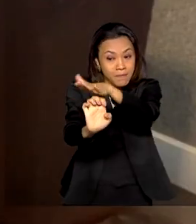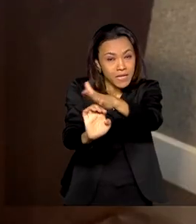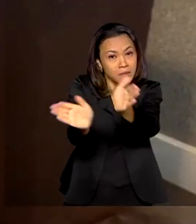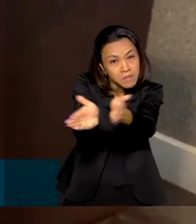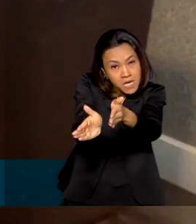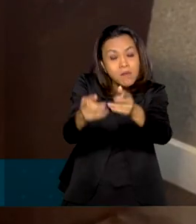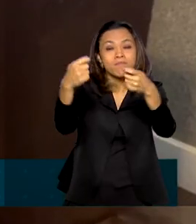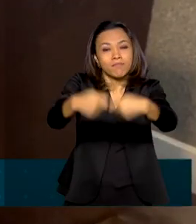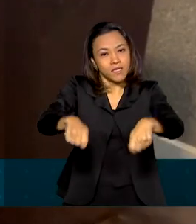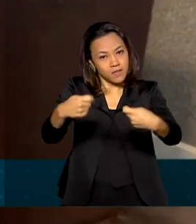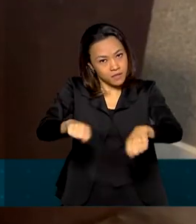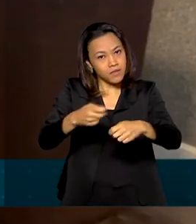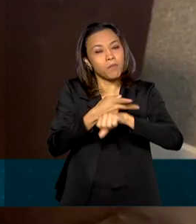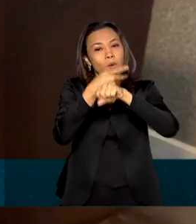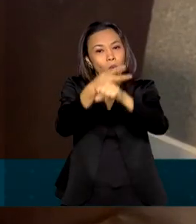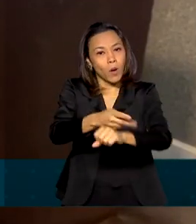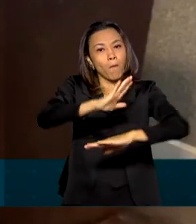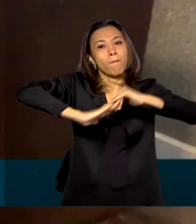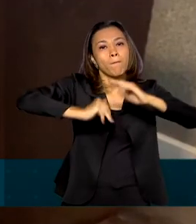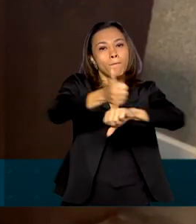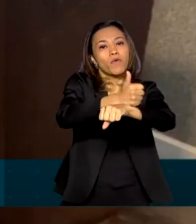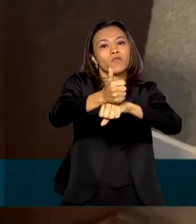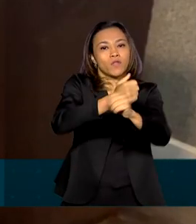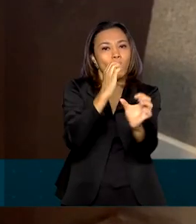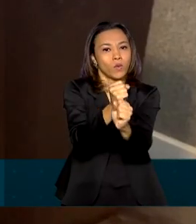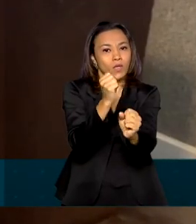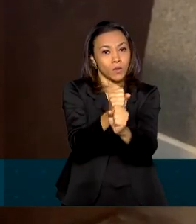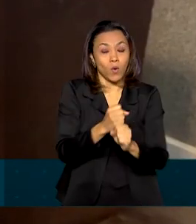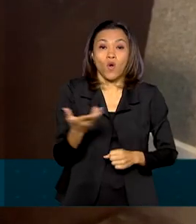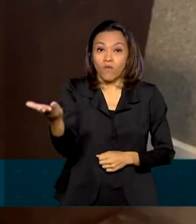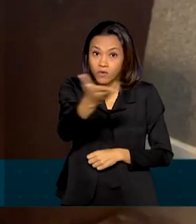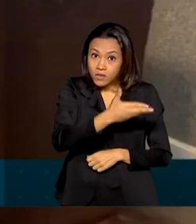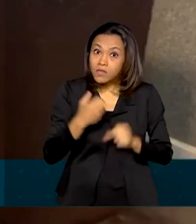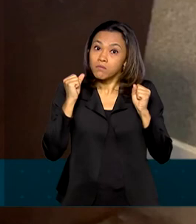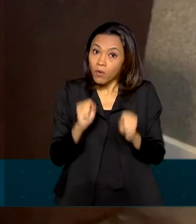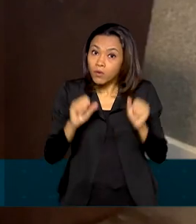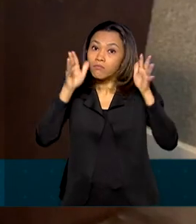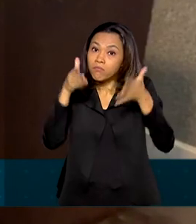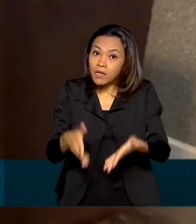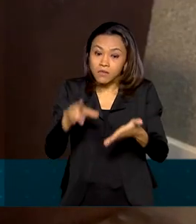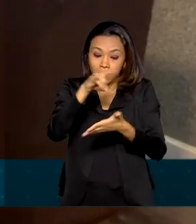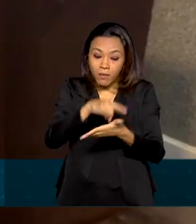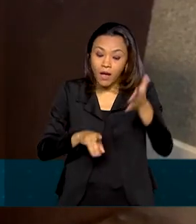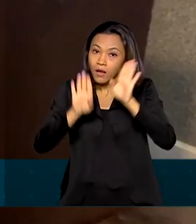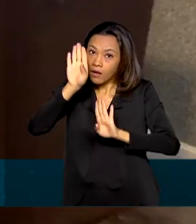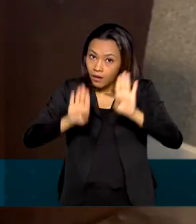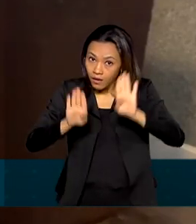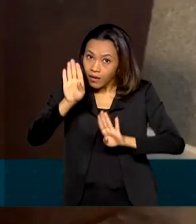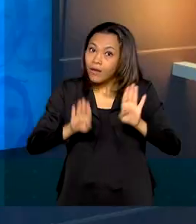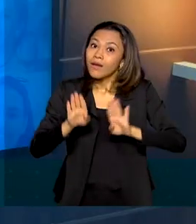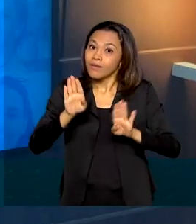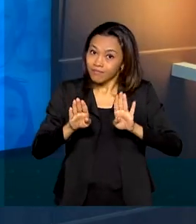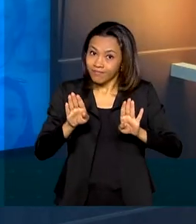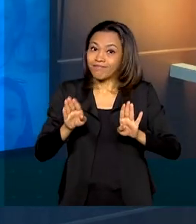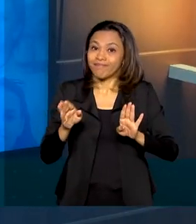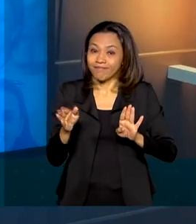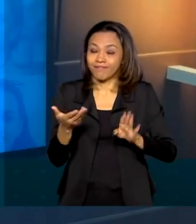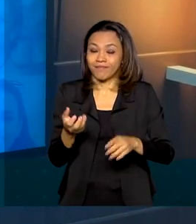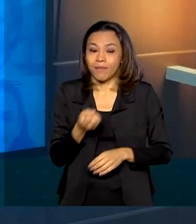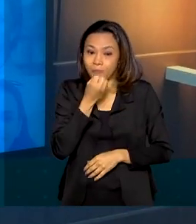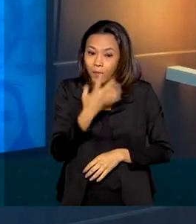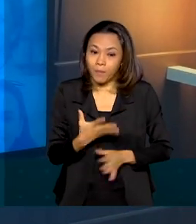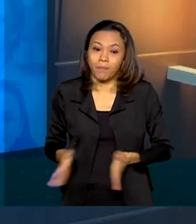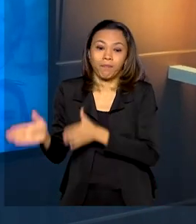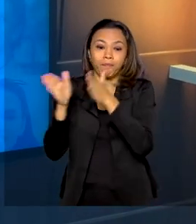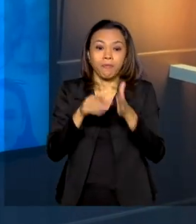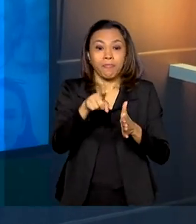E não deixe de participar de licitações, você tem vantagem em relação às outras empresas. É um avanço